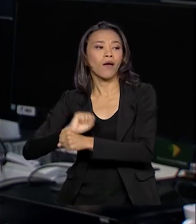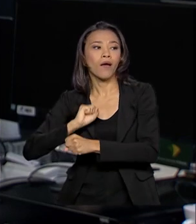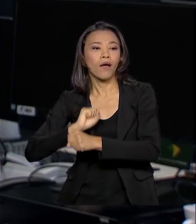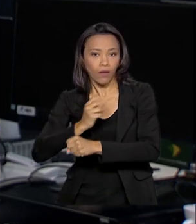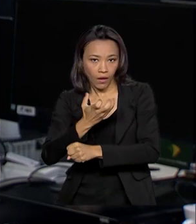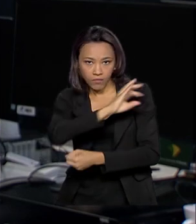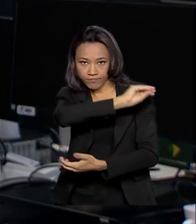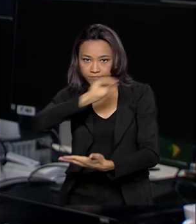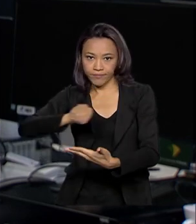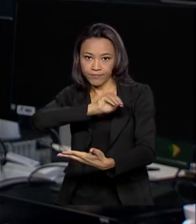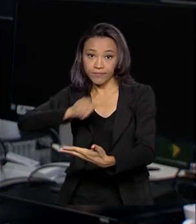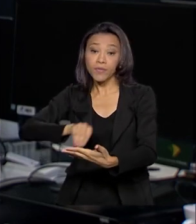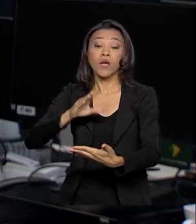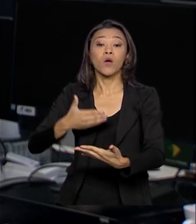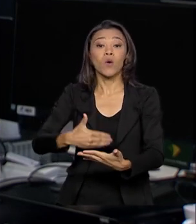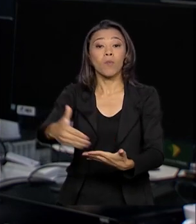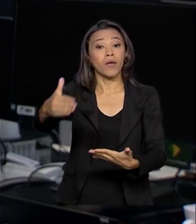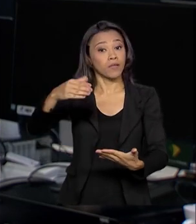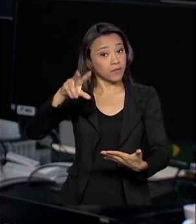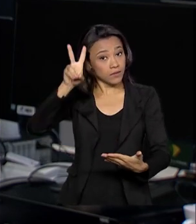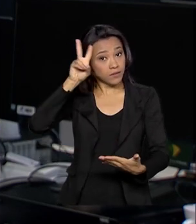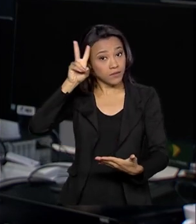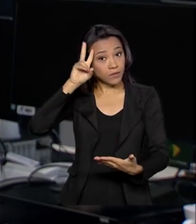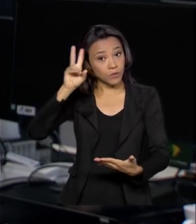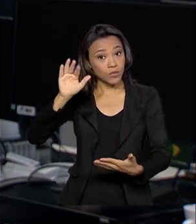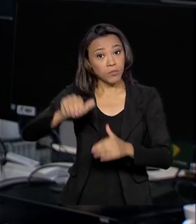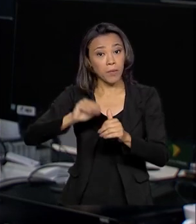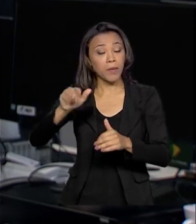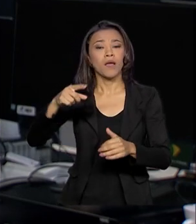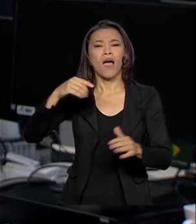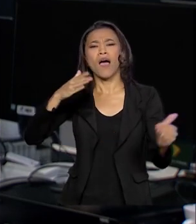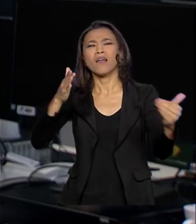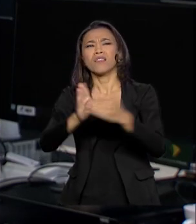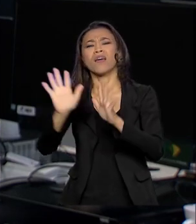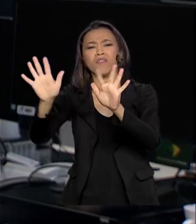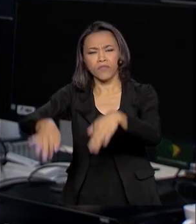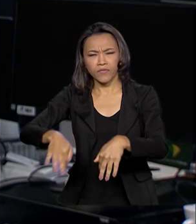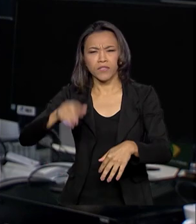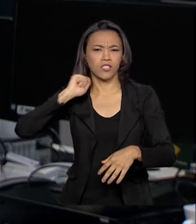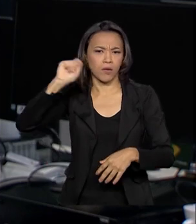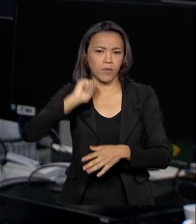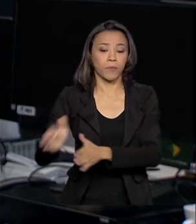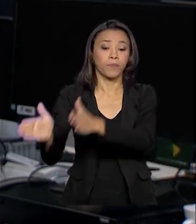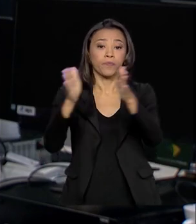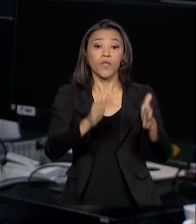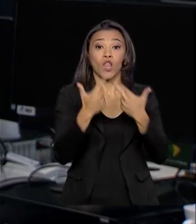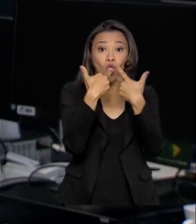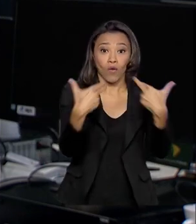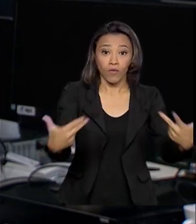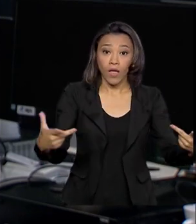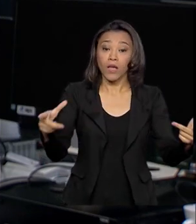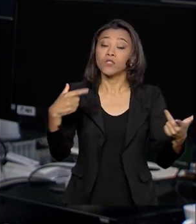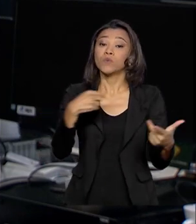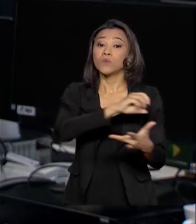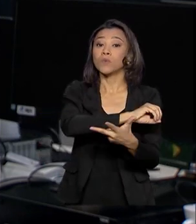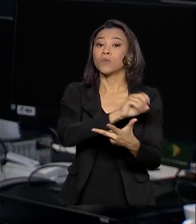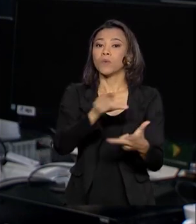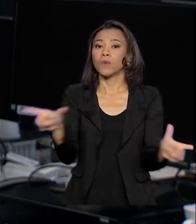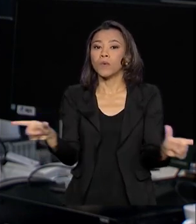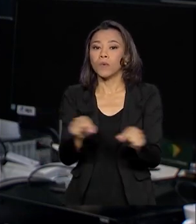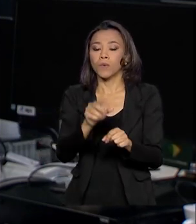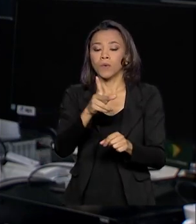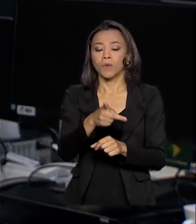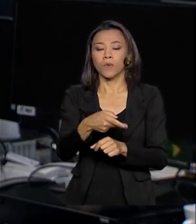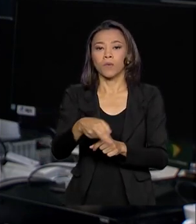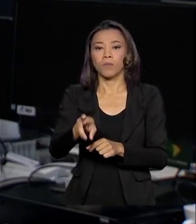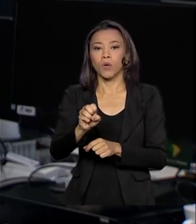começam na sexta-feira e seguem até o fim de abril. Novidade também no ProUni. Hoje sai o resultado da primeira chamada.